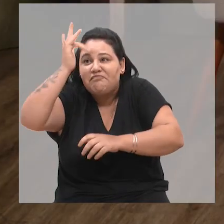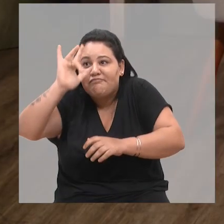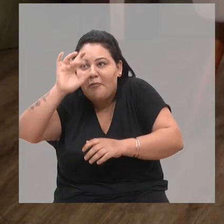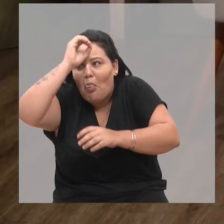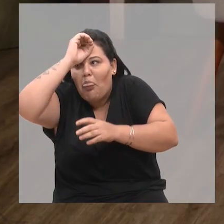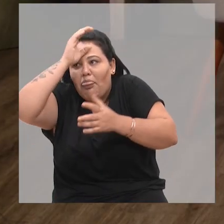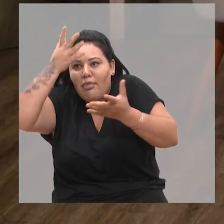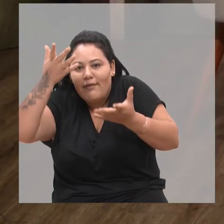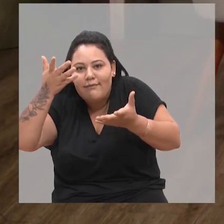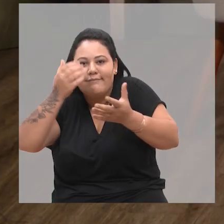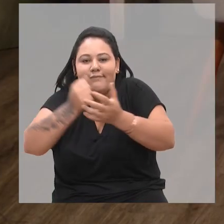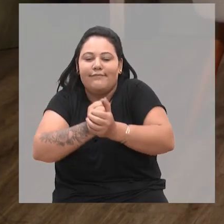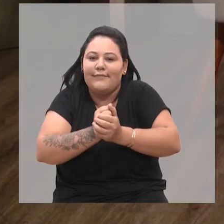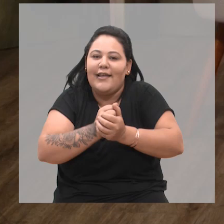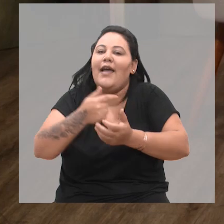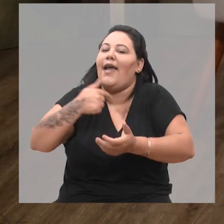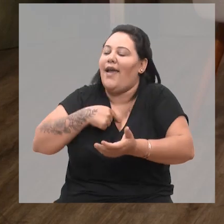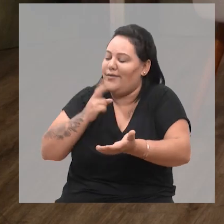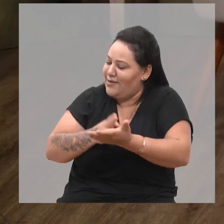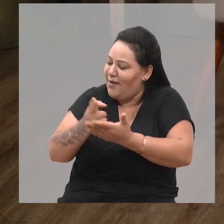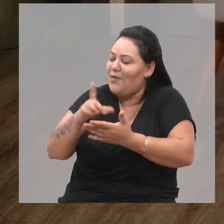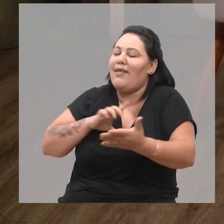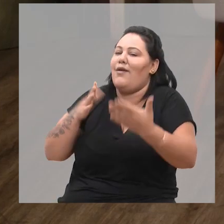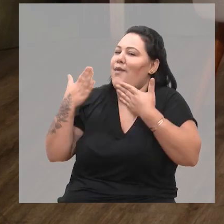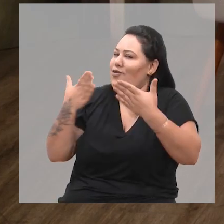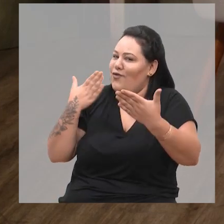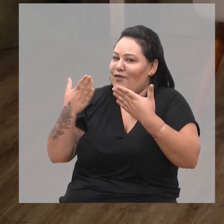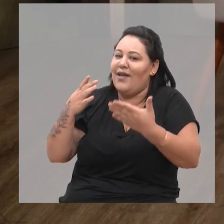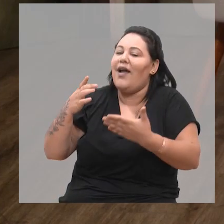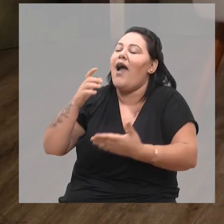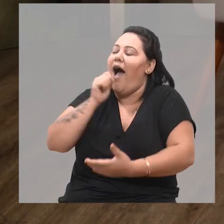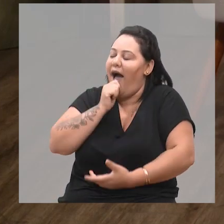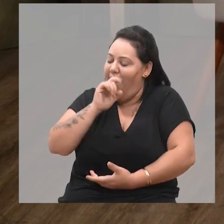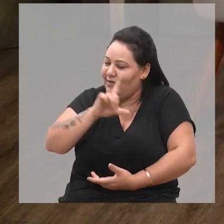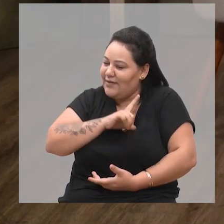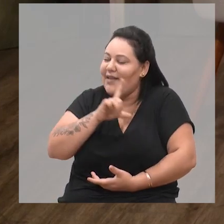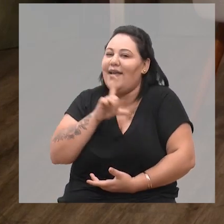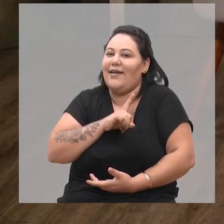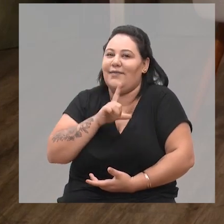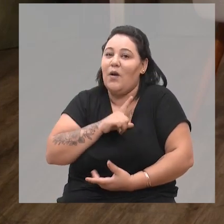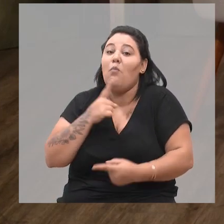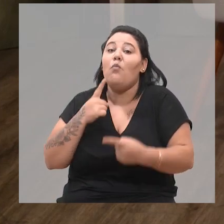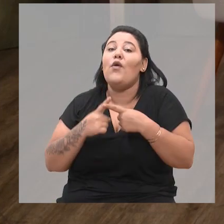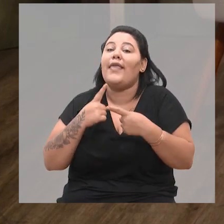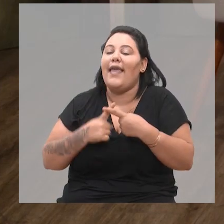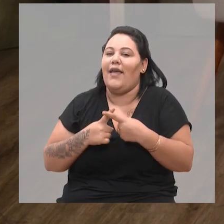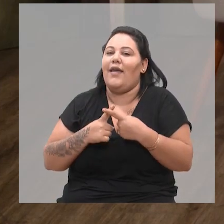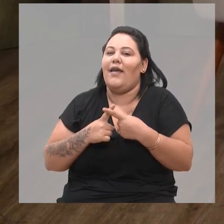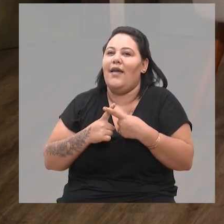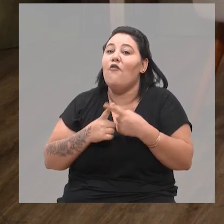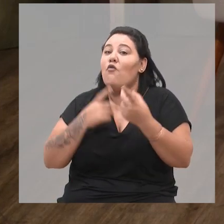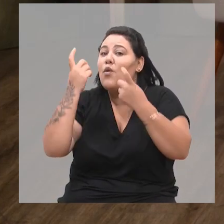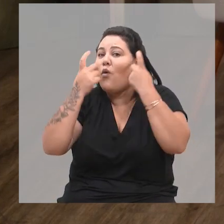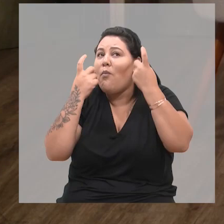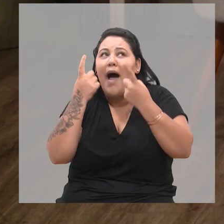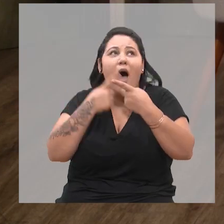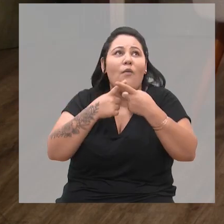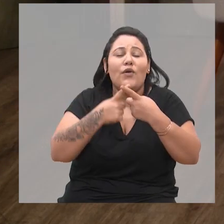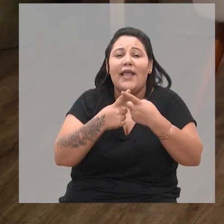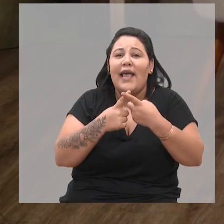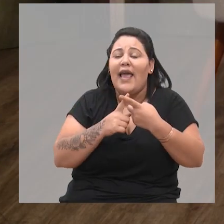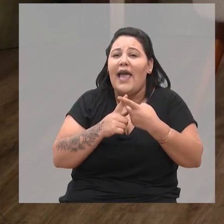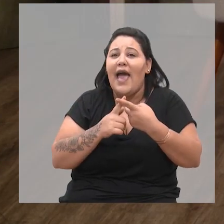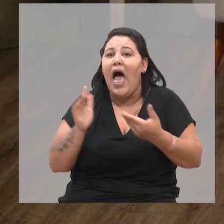ficar. É, aí sempre tem uma dúvida, né? Eu tenho essa dúvida. Ainda tem. Eu tenho, eu tenho, porque até